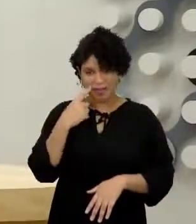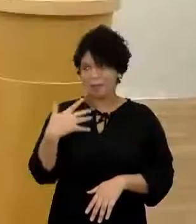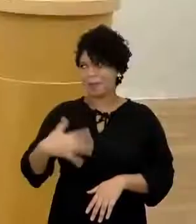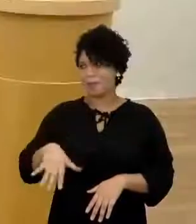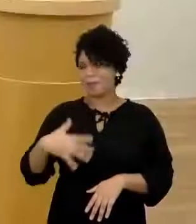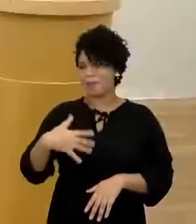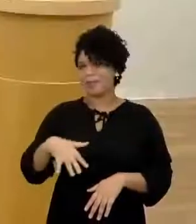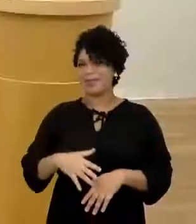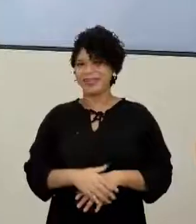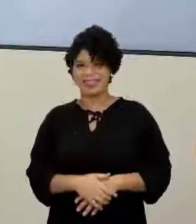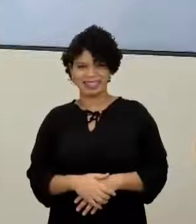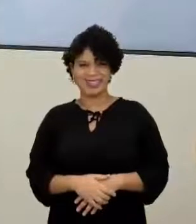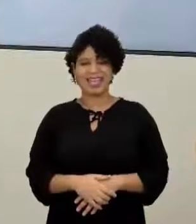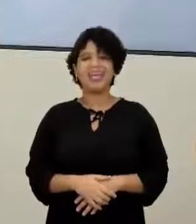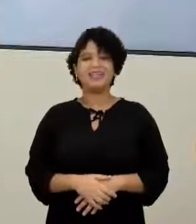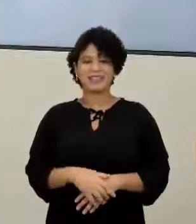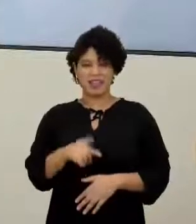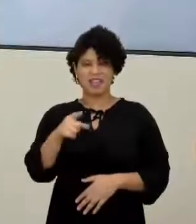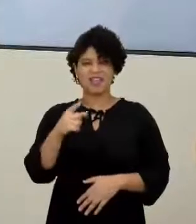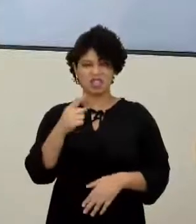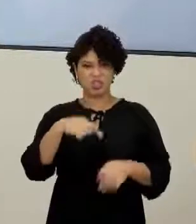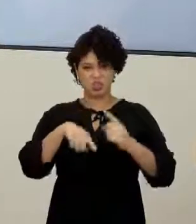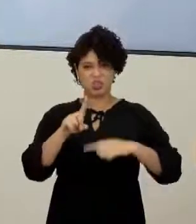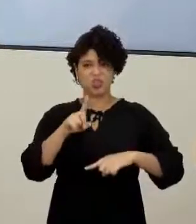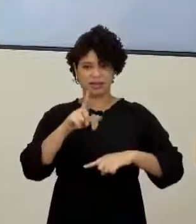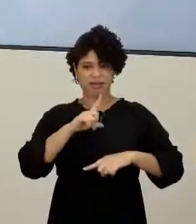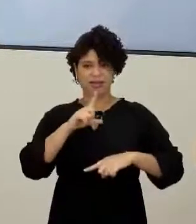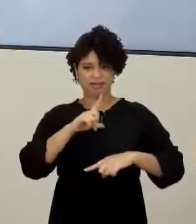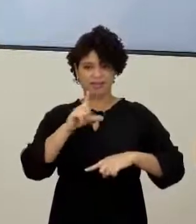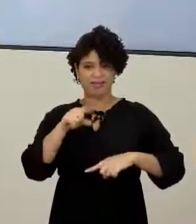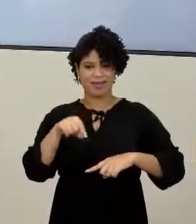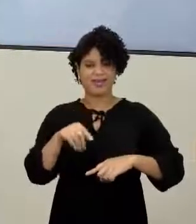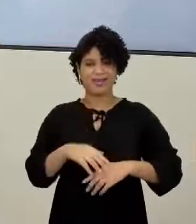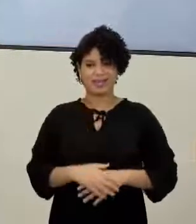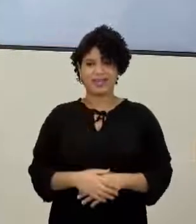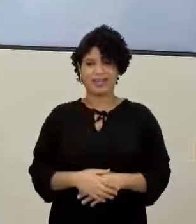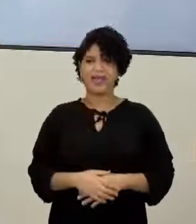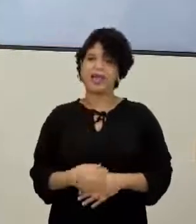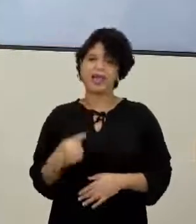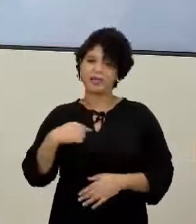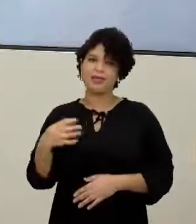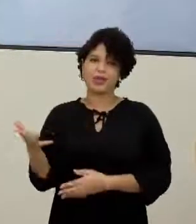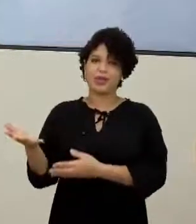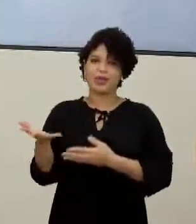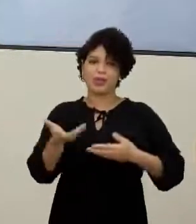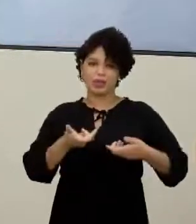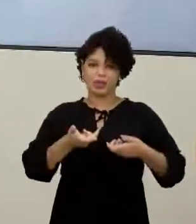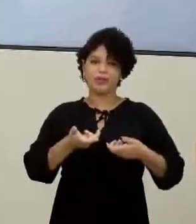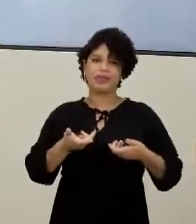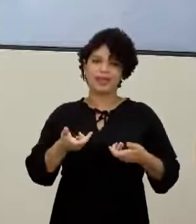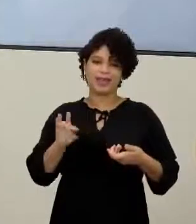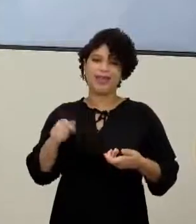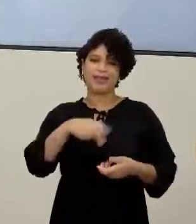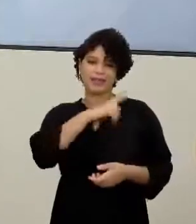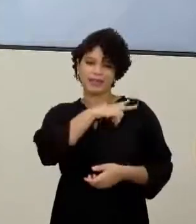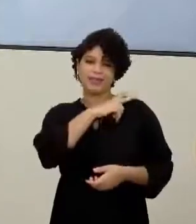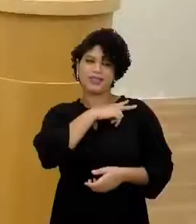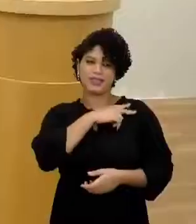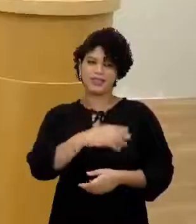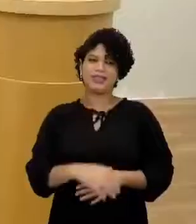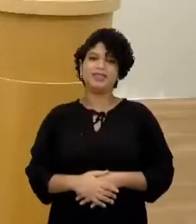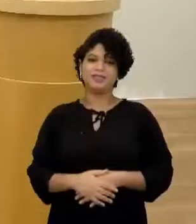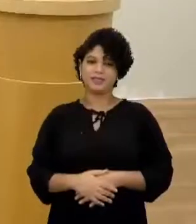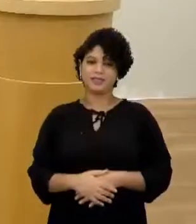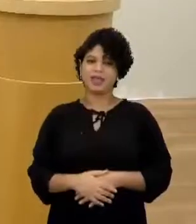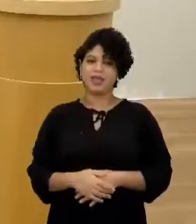Exato, o Giba fez tanto sucesso na terceira série do ensino médio comigo aqui em geografia que eu fui obrigado a chamá-lo também para a segunda série Invocou né?